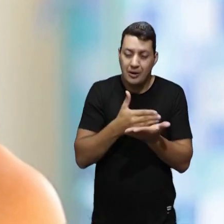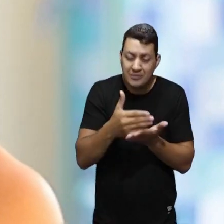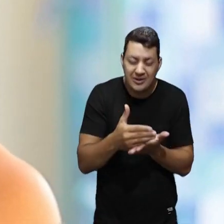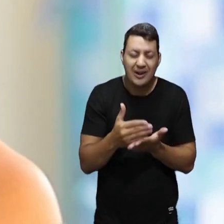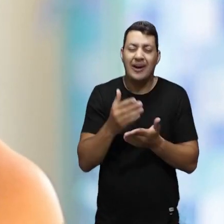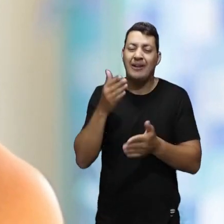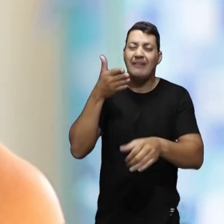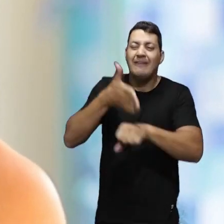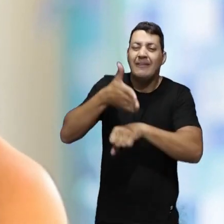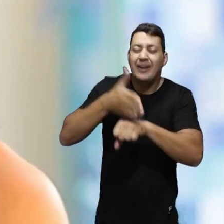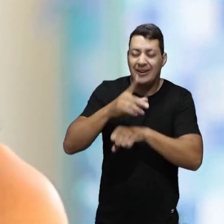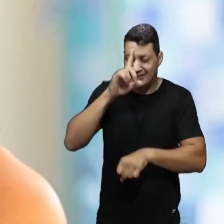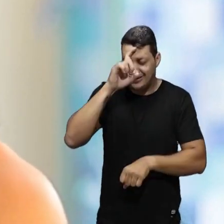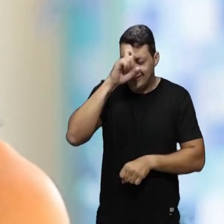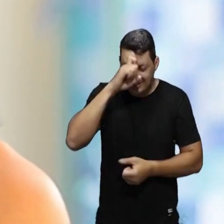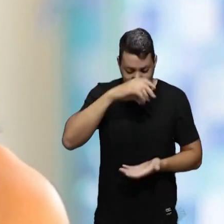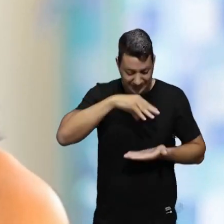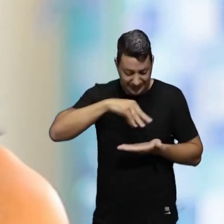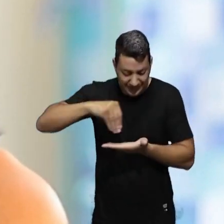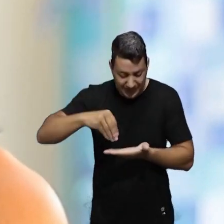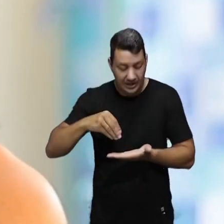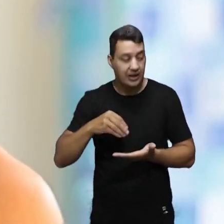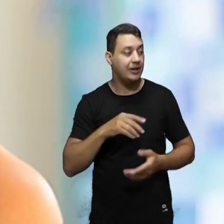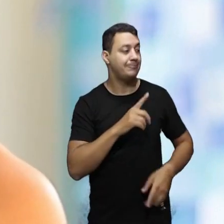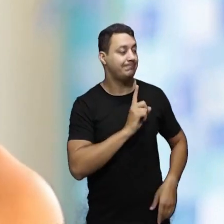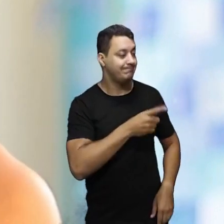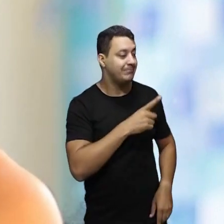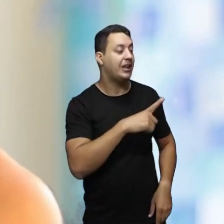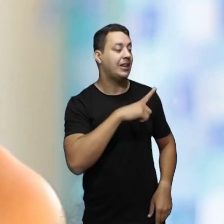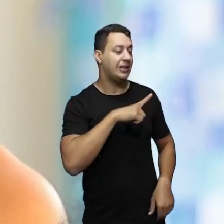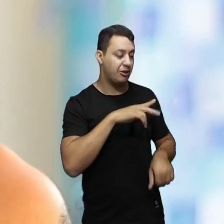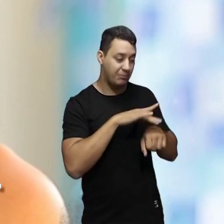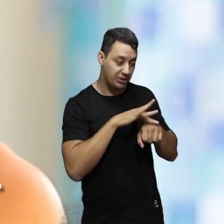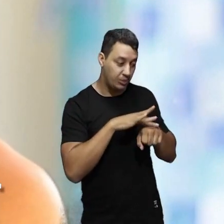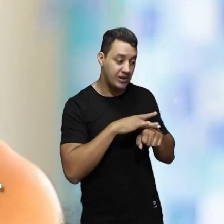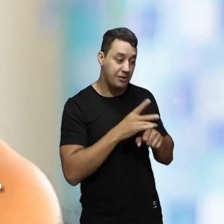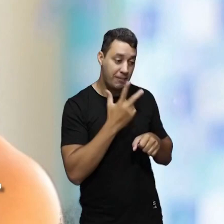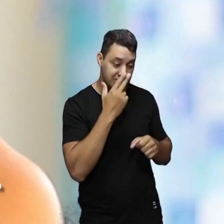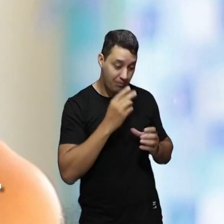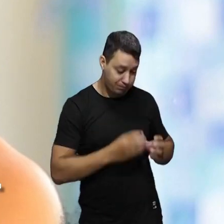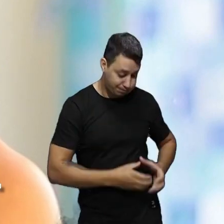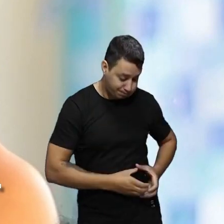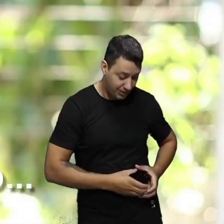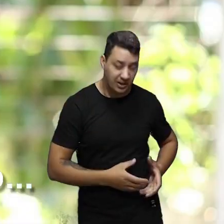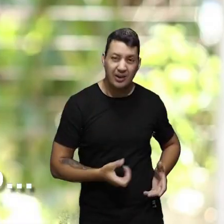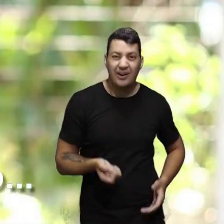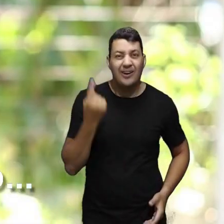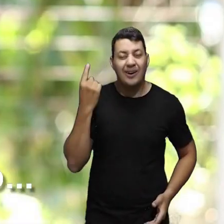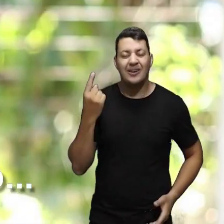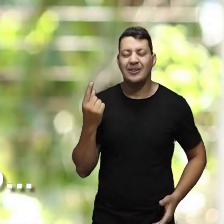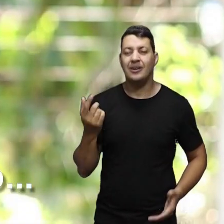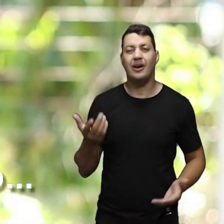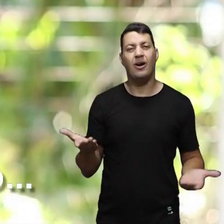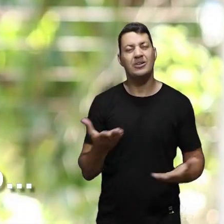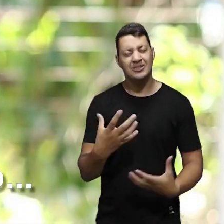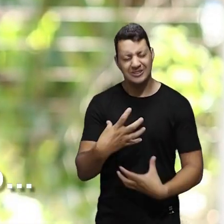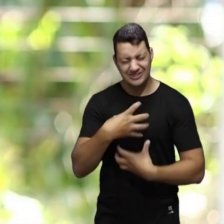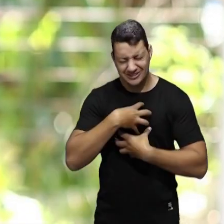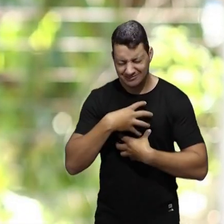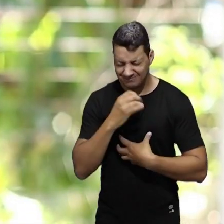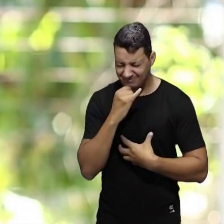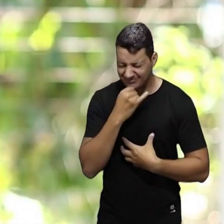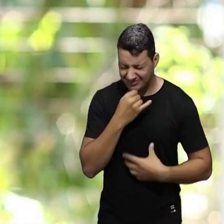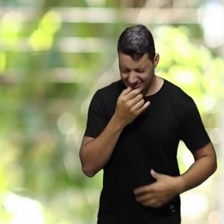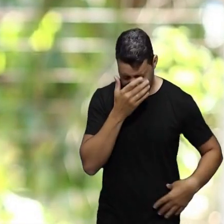E comecei a vir para o médico, batia uma outra, o me falou, tu está com um cesto, o tamanho de uma bola de futebol, médio. Olha, o sentimento que eu tenho